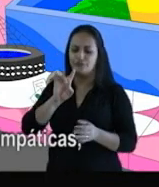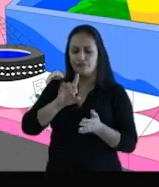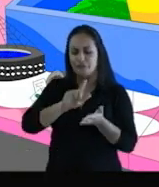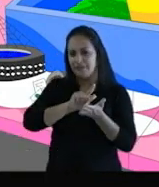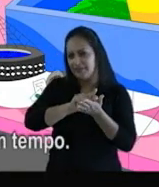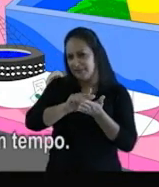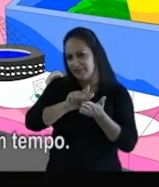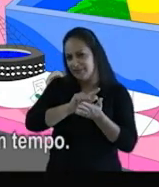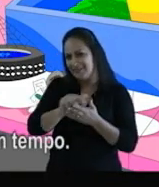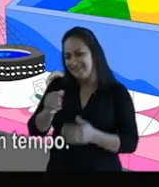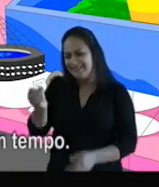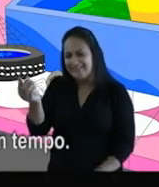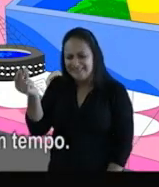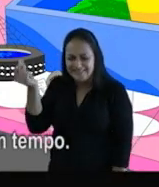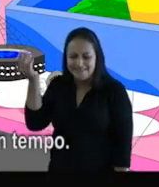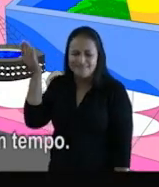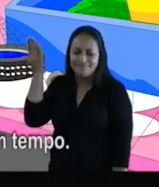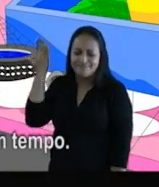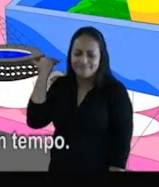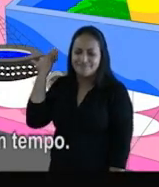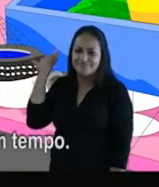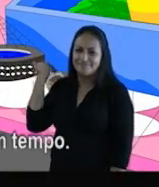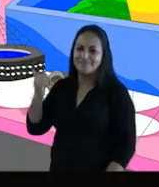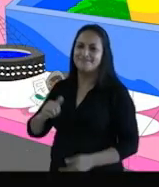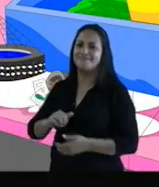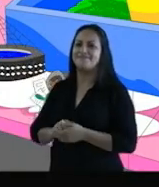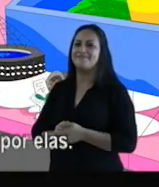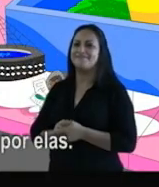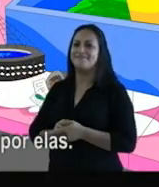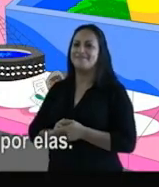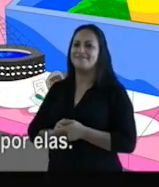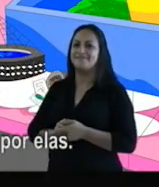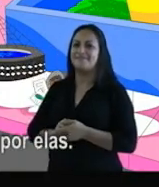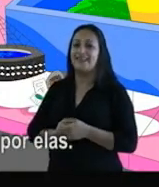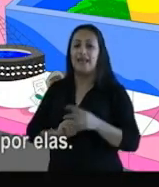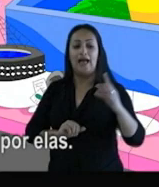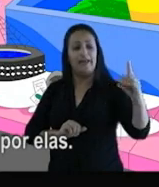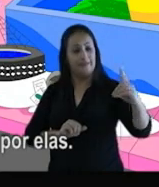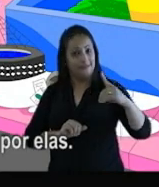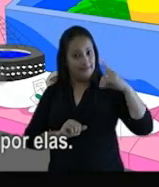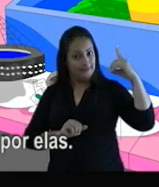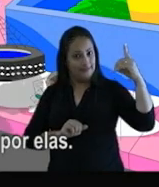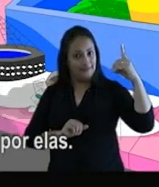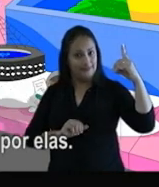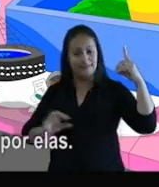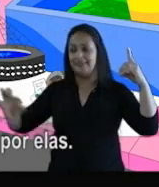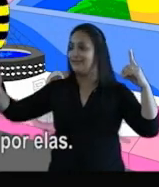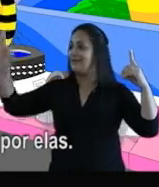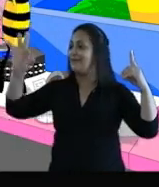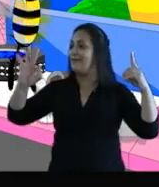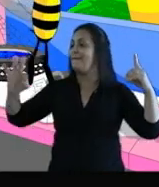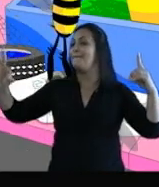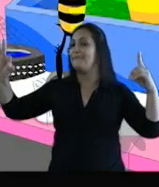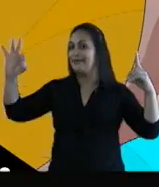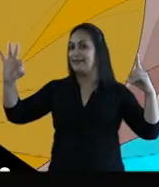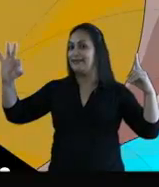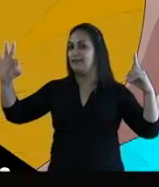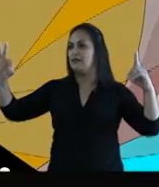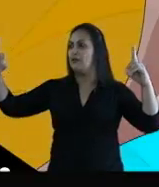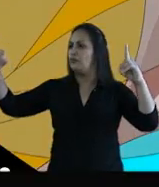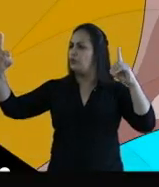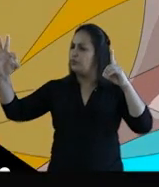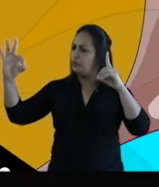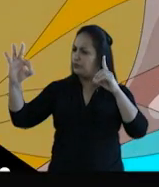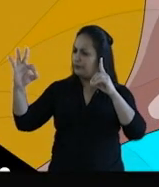simpáticas. Só que não faziam limpeza há algum tempo. Para entrar, a EGIPTE teria que passar por elas. Ela